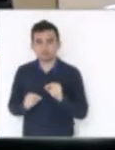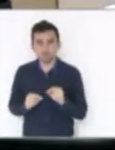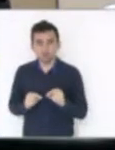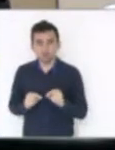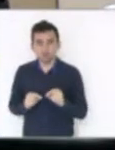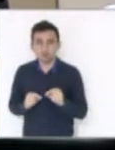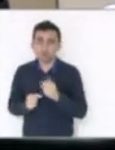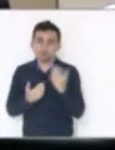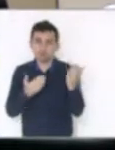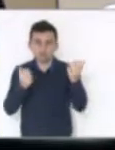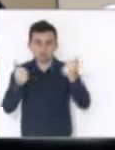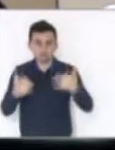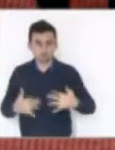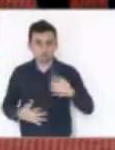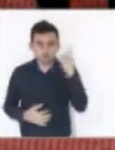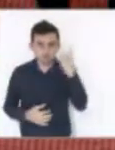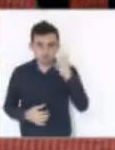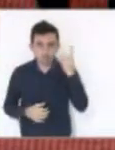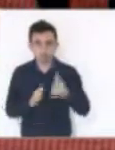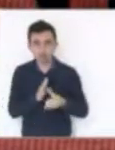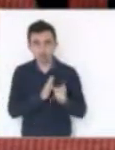colocação dos deputados que me precederam,